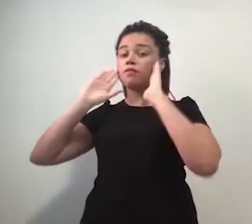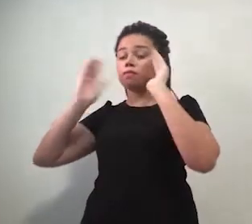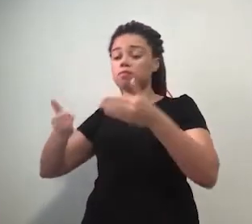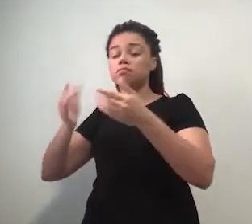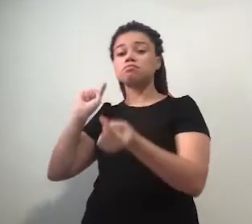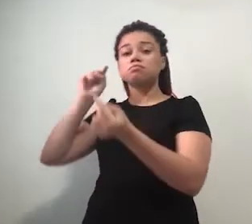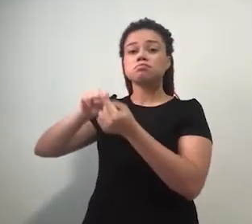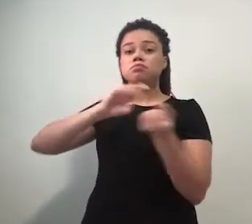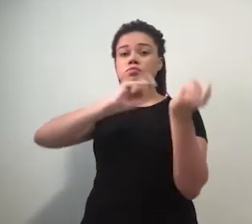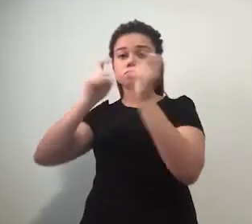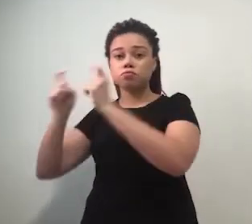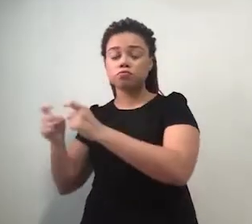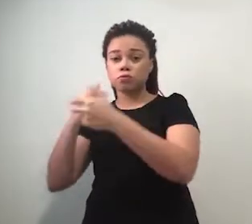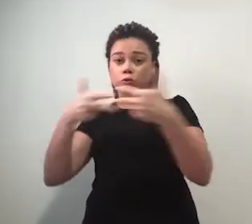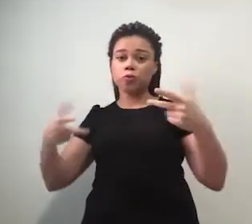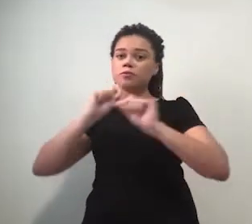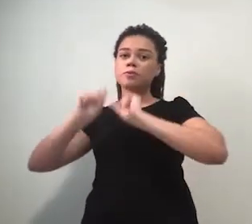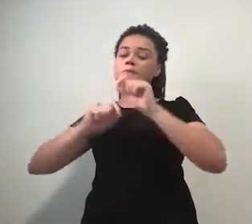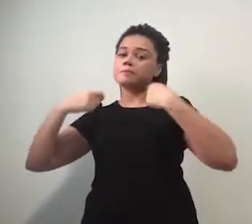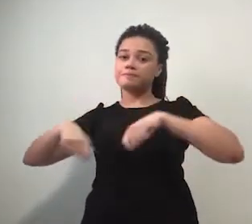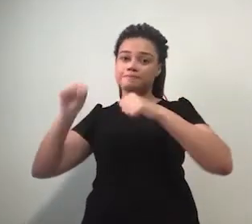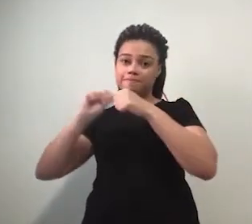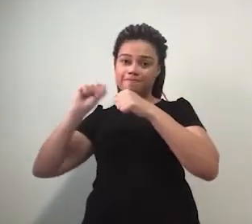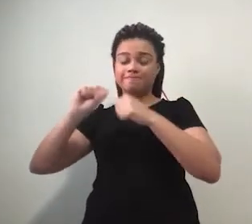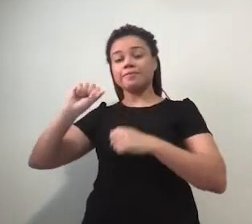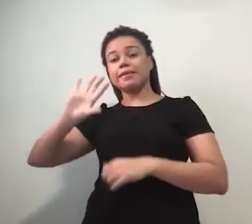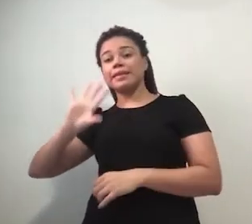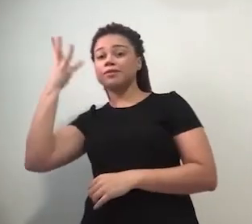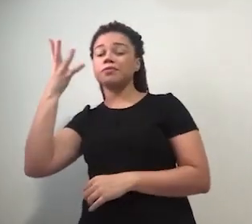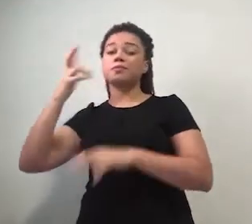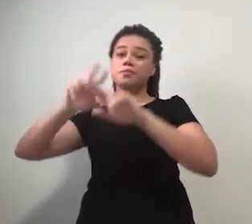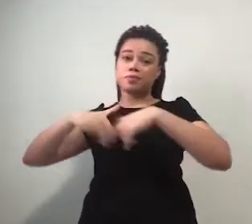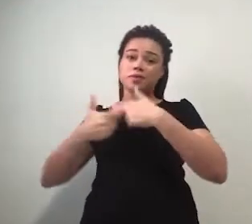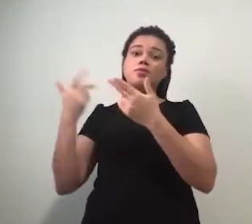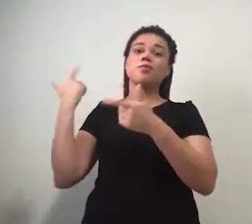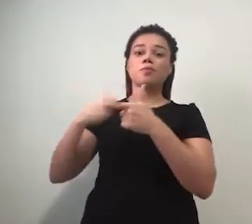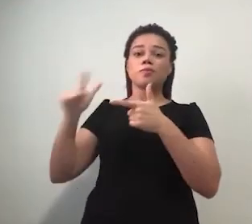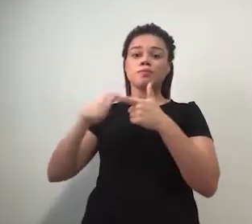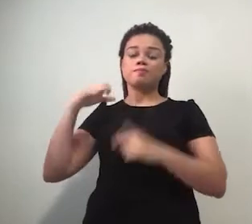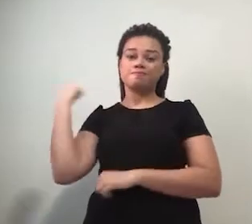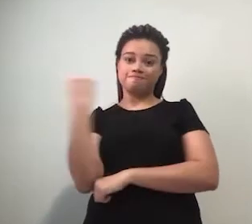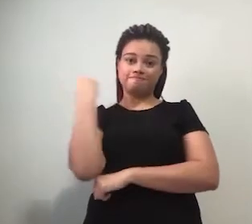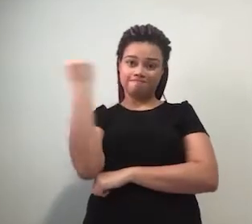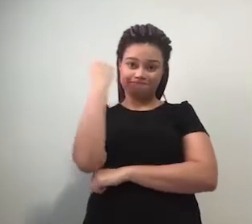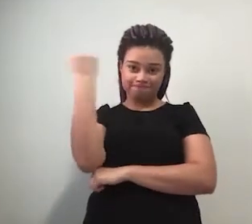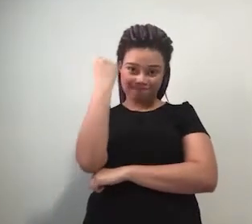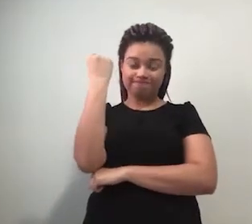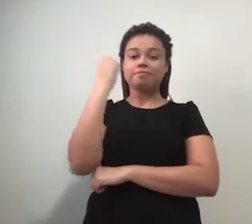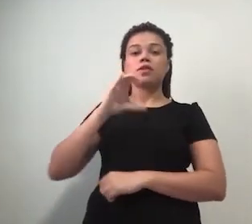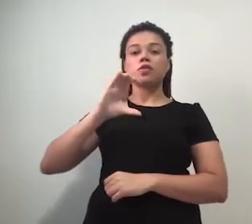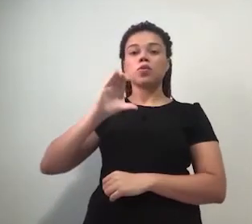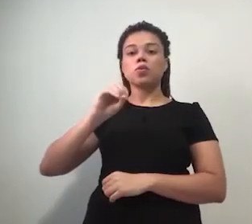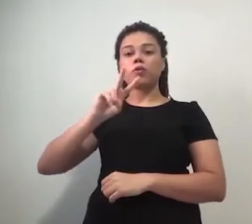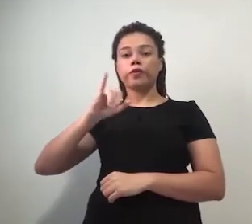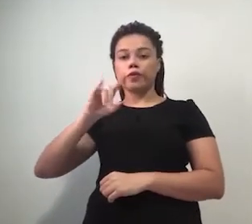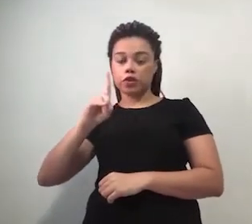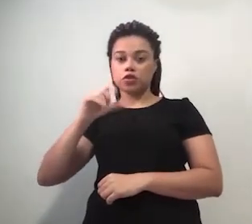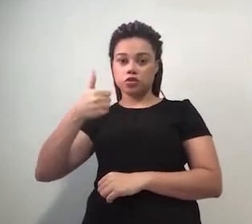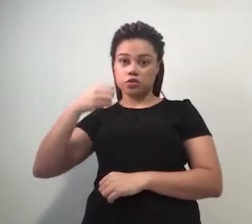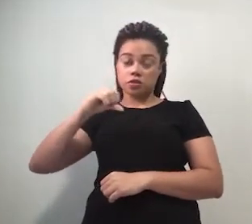provocada pela disseminação da Covid-19. Na reunião desta segunda-feira, um dos pontos de pauta foi a discussão